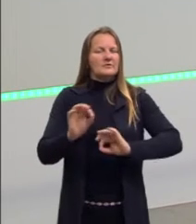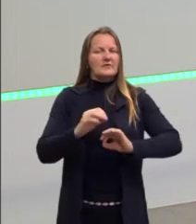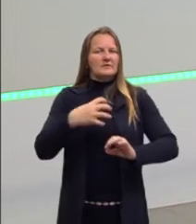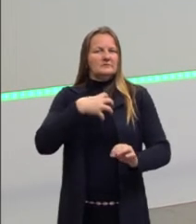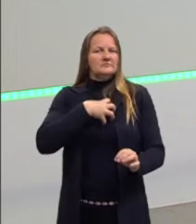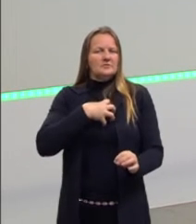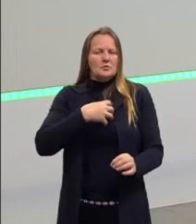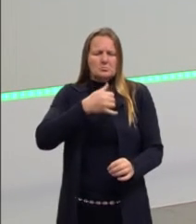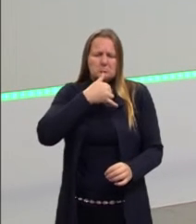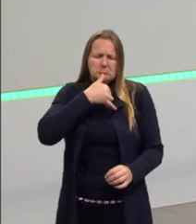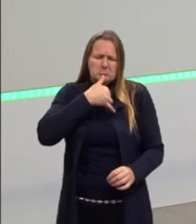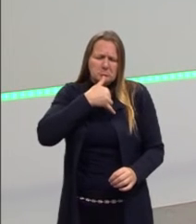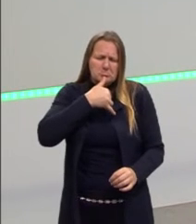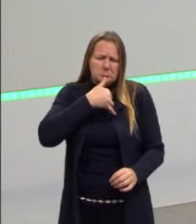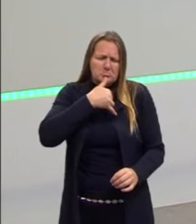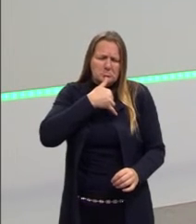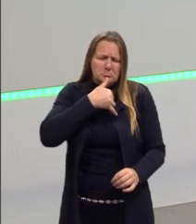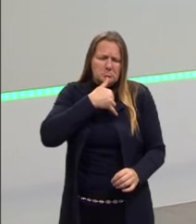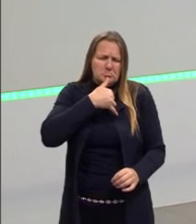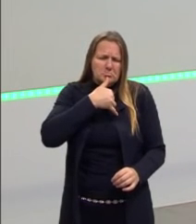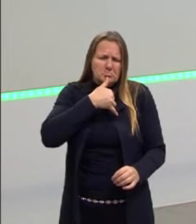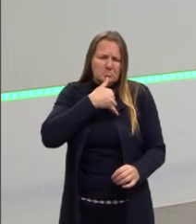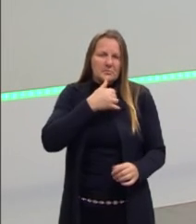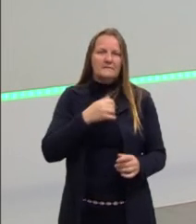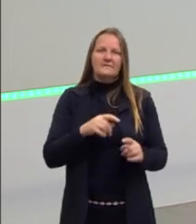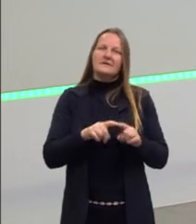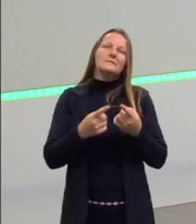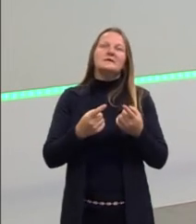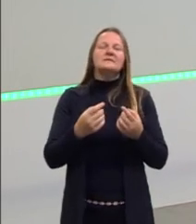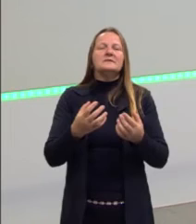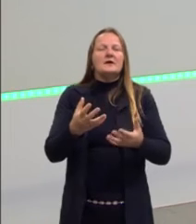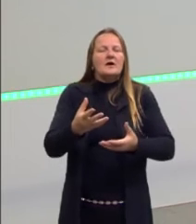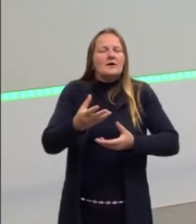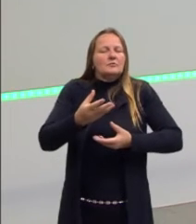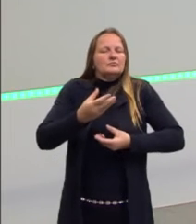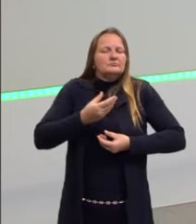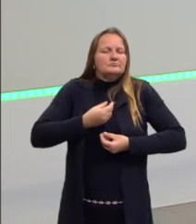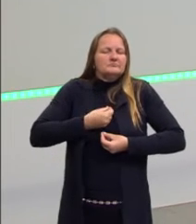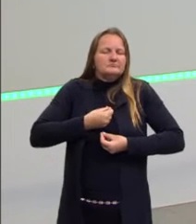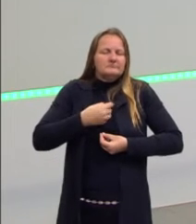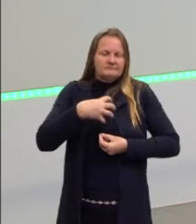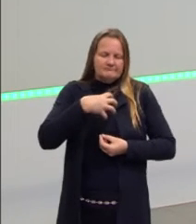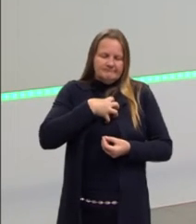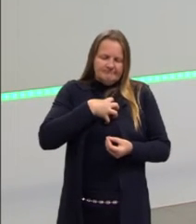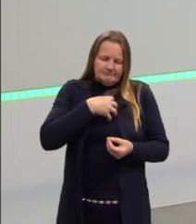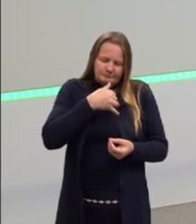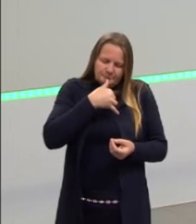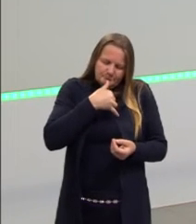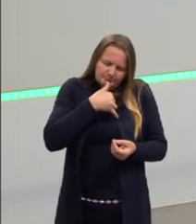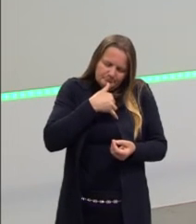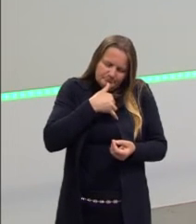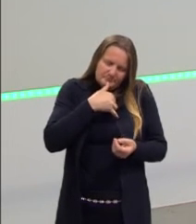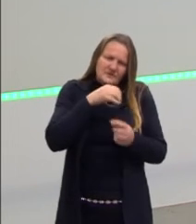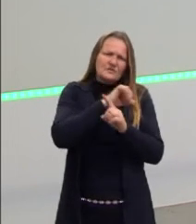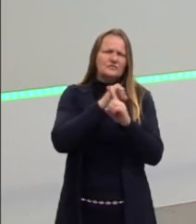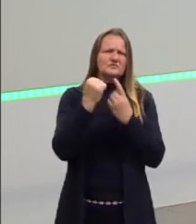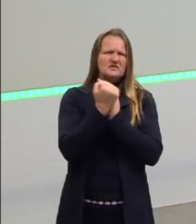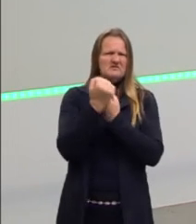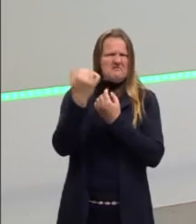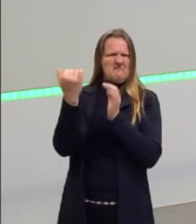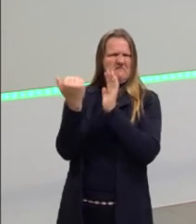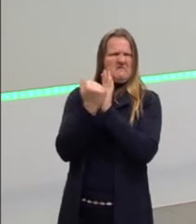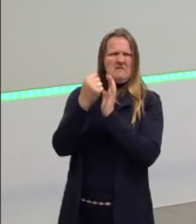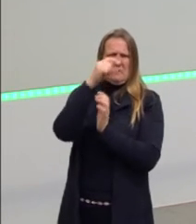eu estou triste e eu tenho que deixar de ficar triste. Não. A gente tem que acolher aquele sentimento, mesmo que a sociedade rotule como